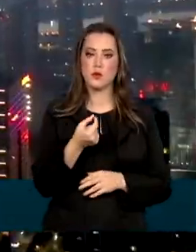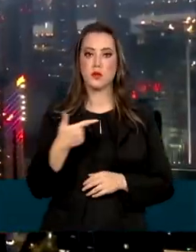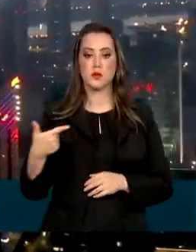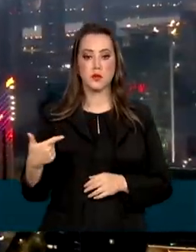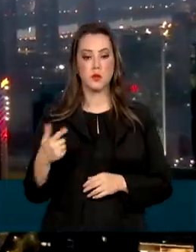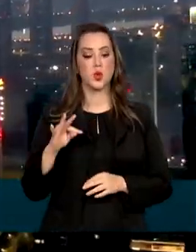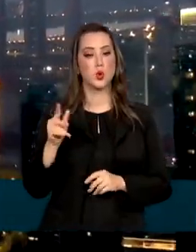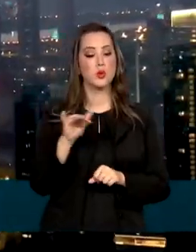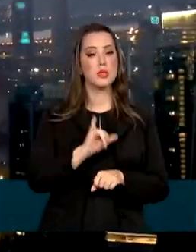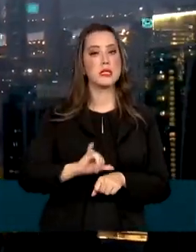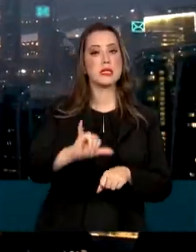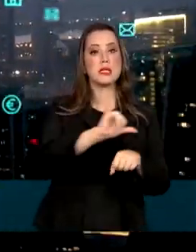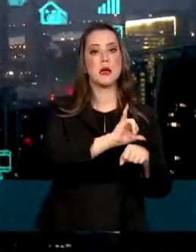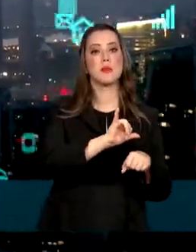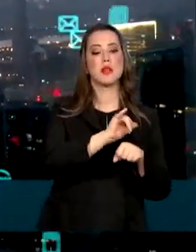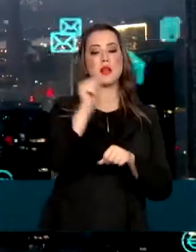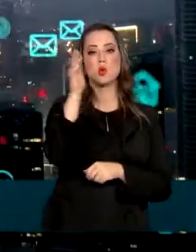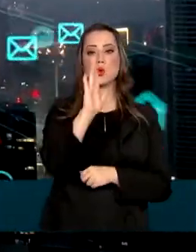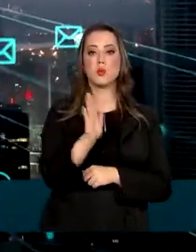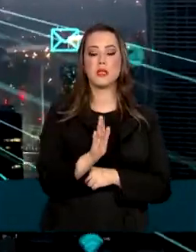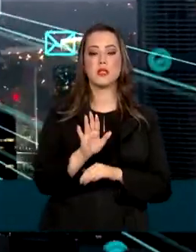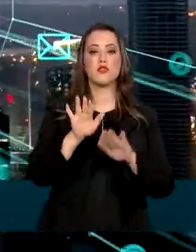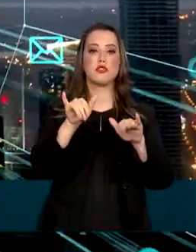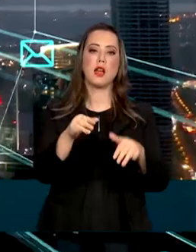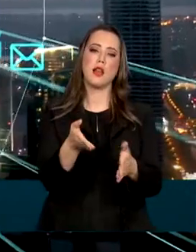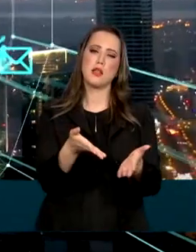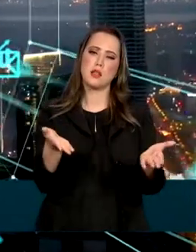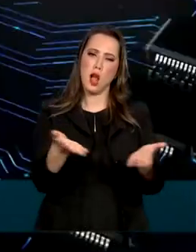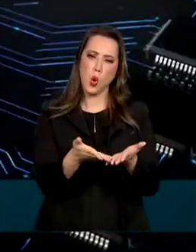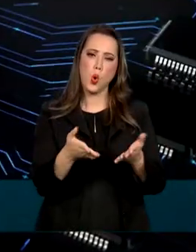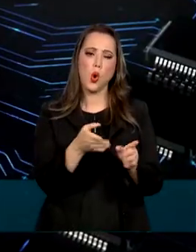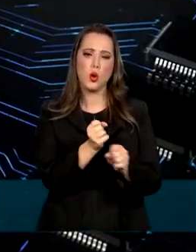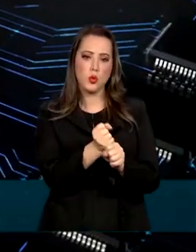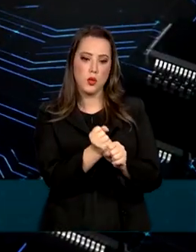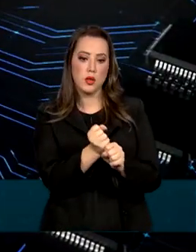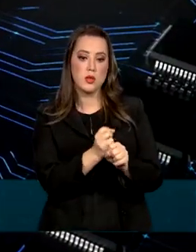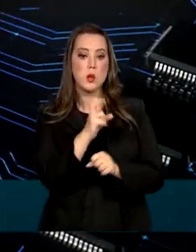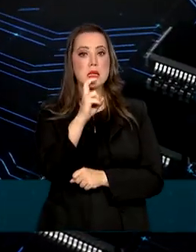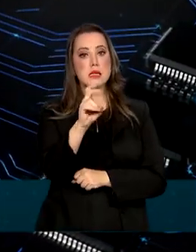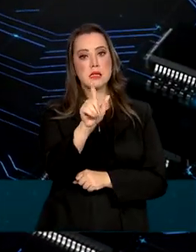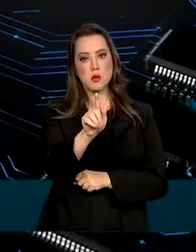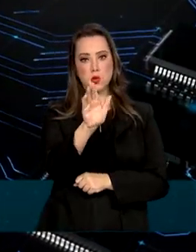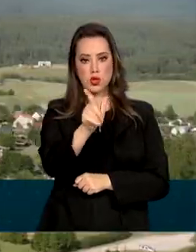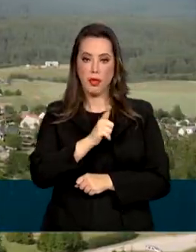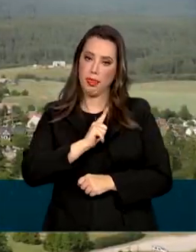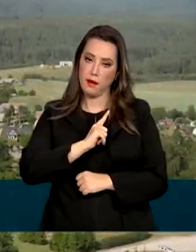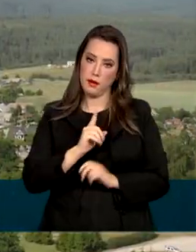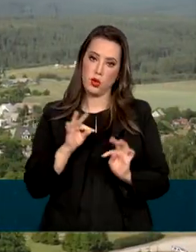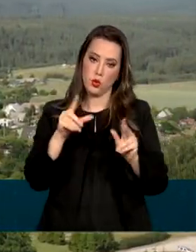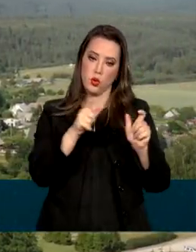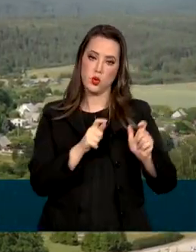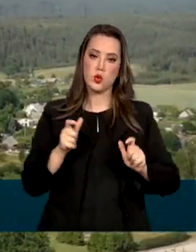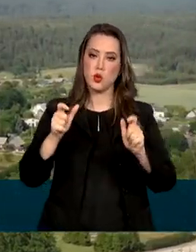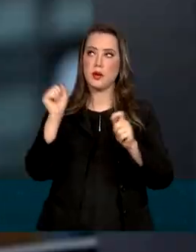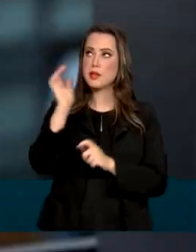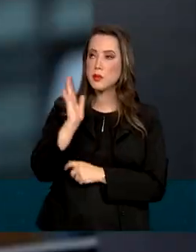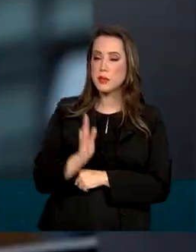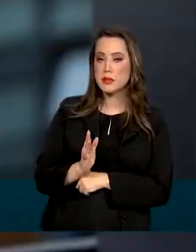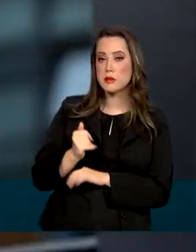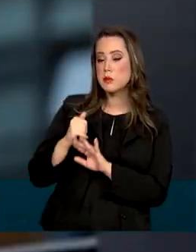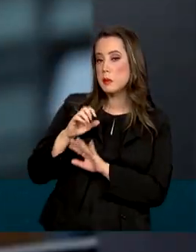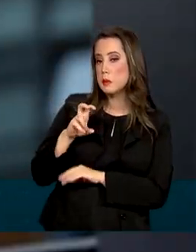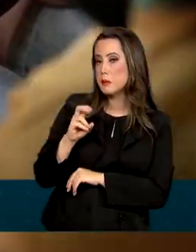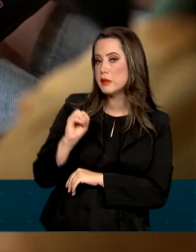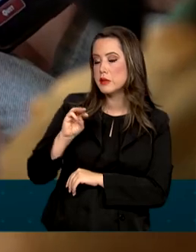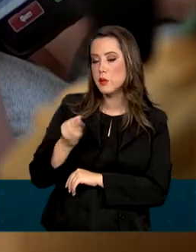Todas as capitais brasileiras encerram o ano com o sinal de 5G implantado. Mais de 50 milhões